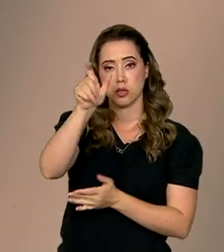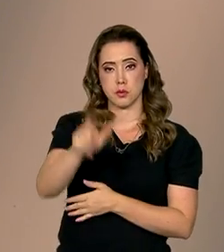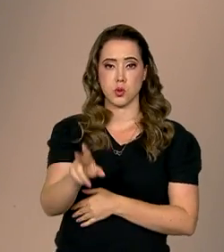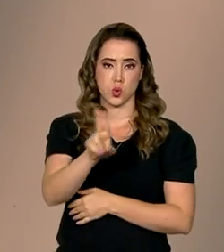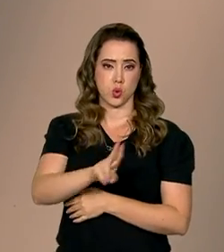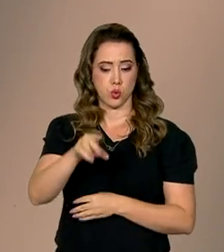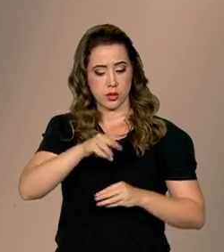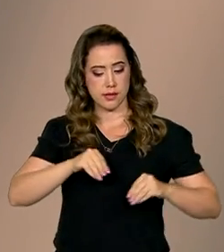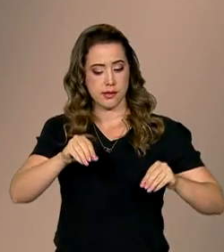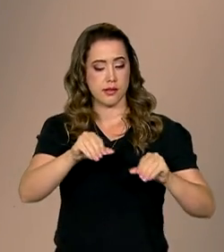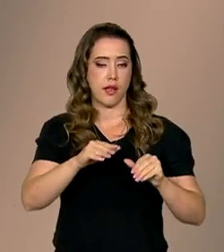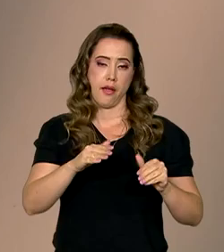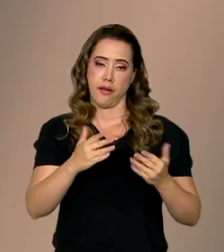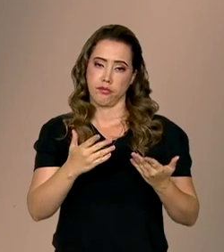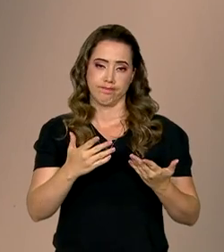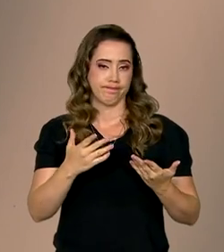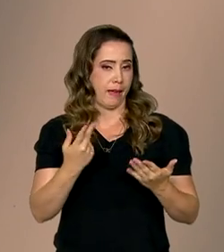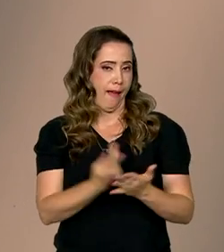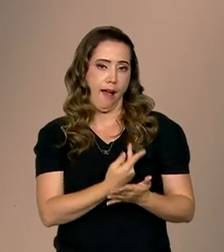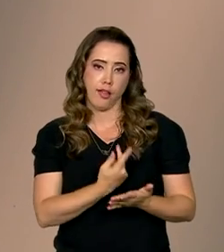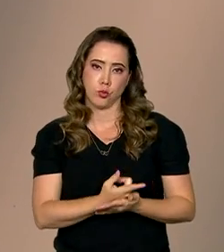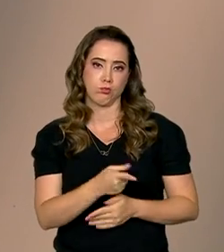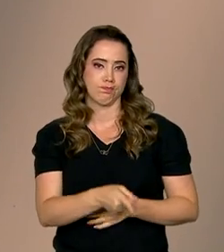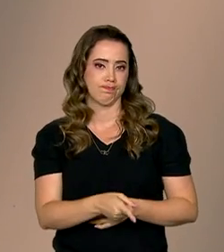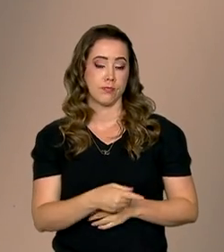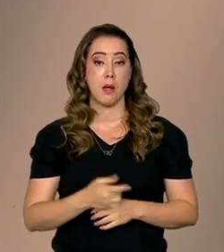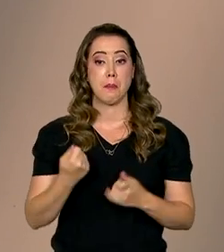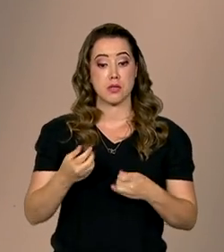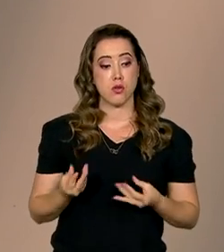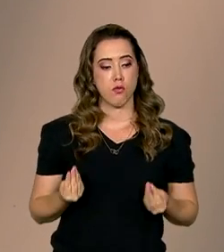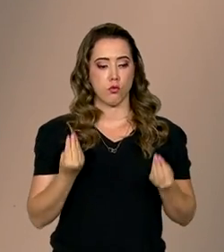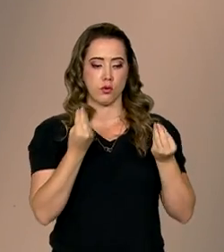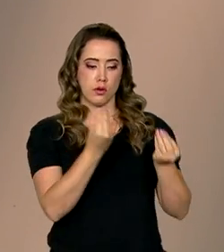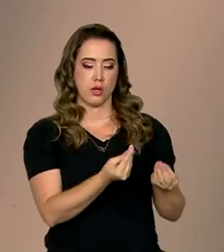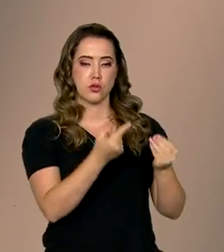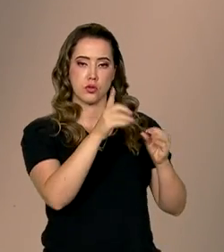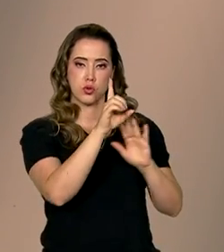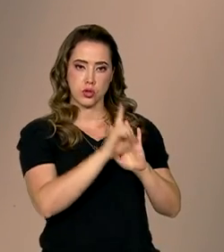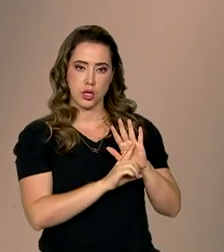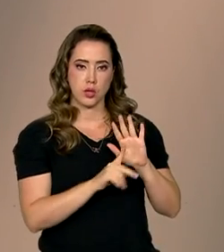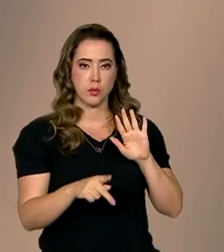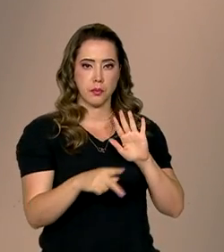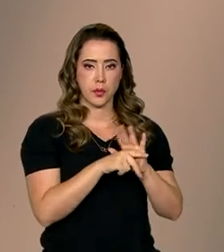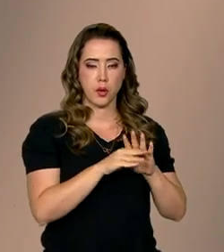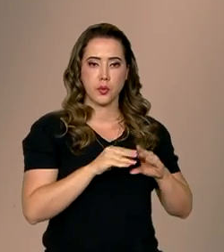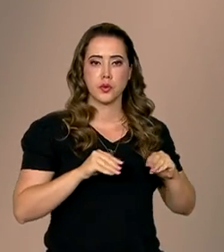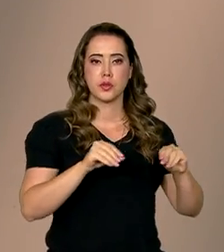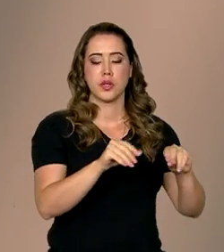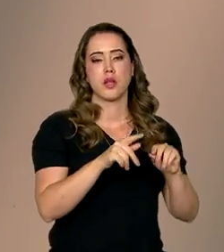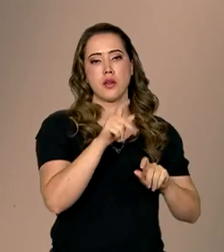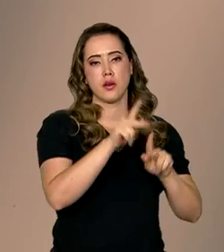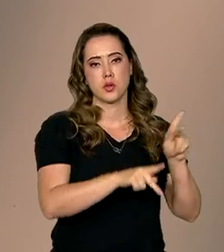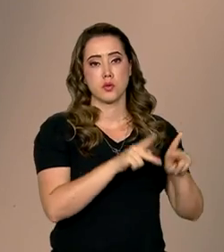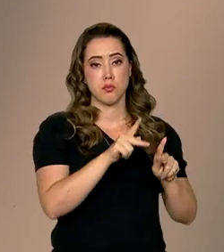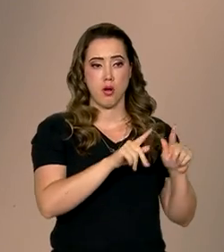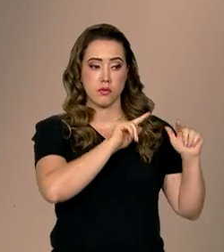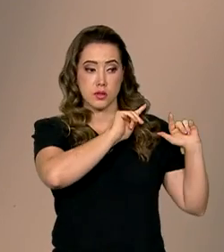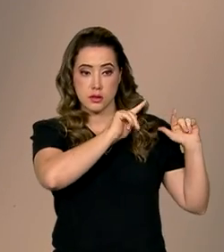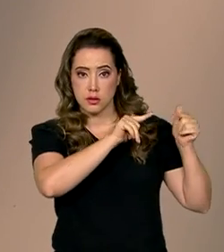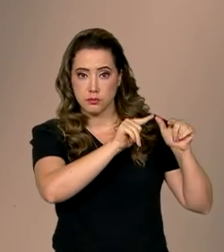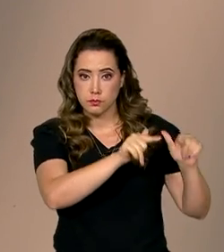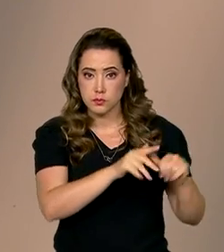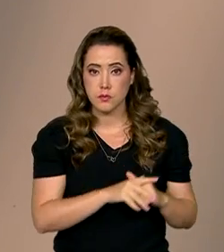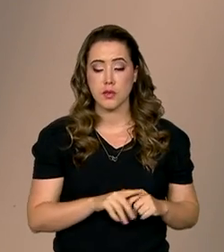ocupam essas áreas de forma irregular devolve a posse e o direito de uso exclusivo dos territórios aos povos originários.